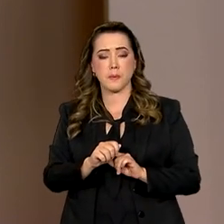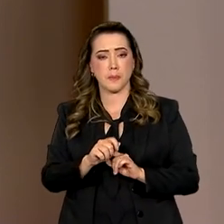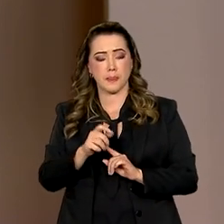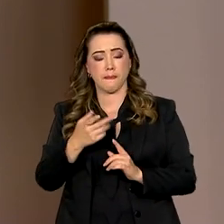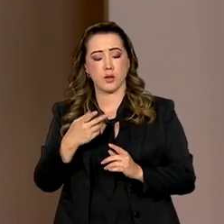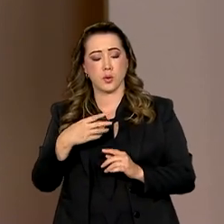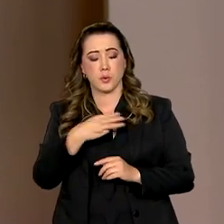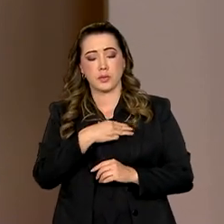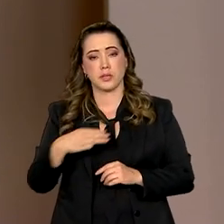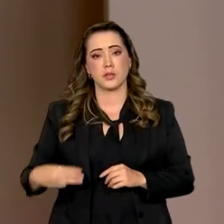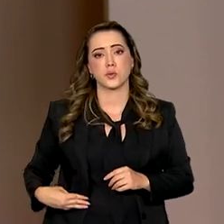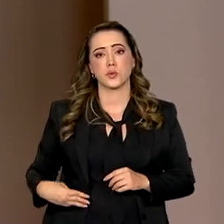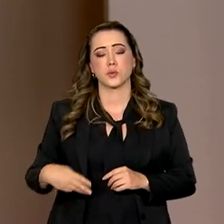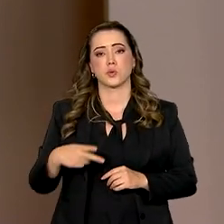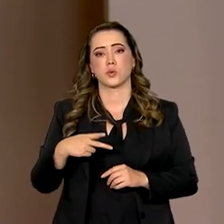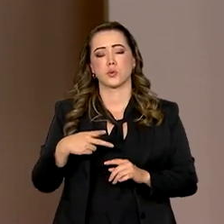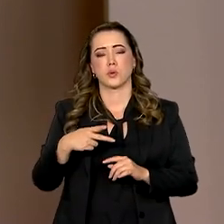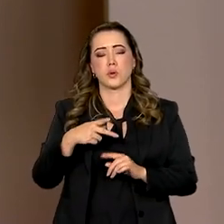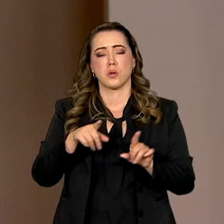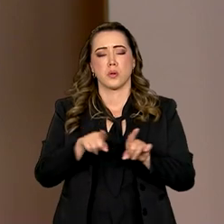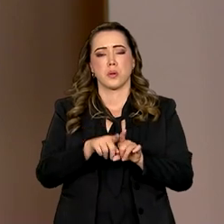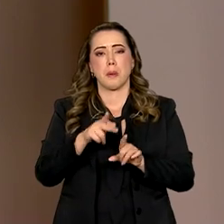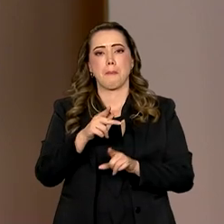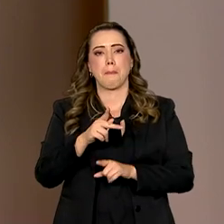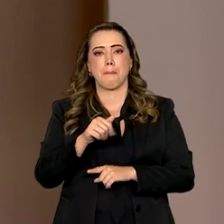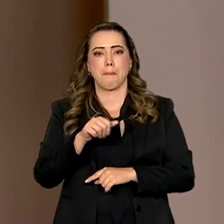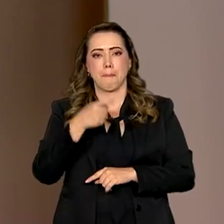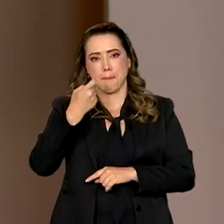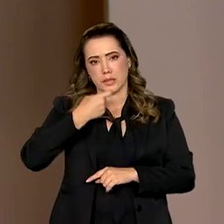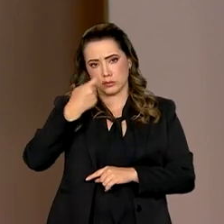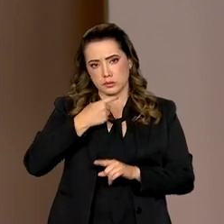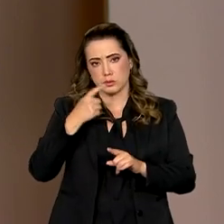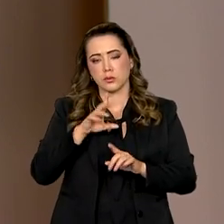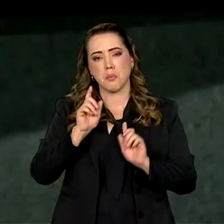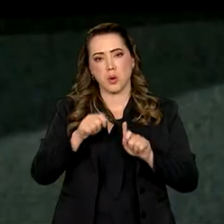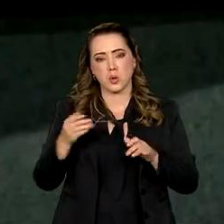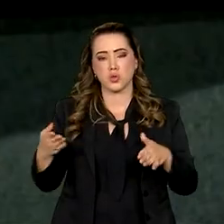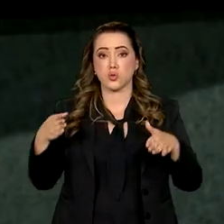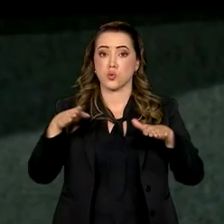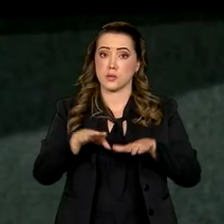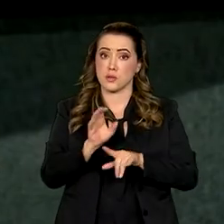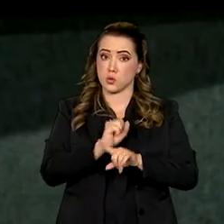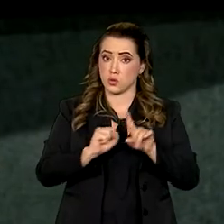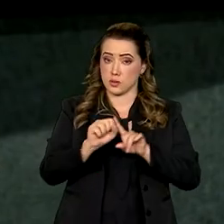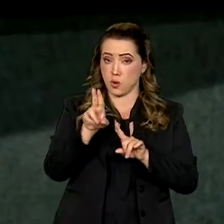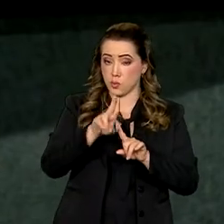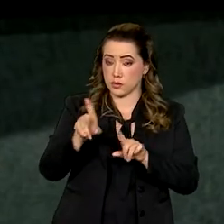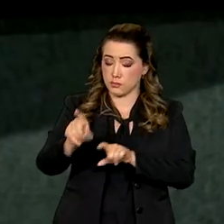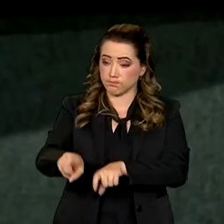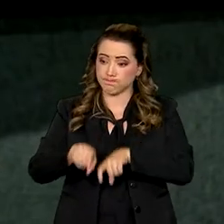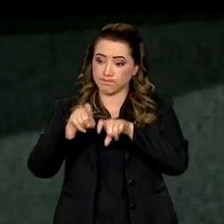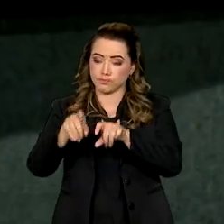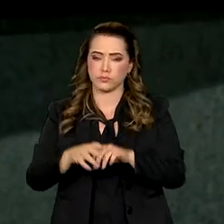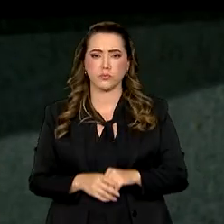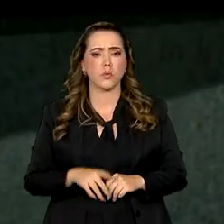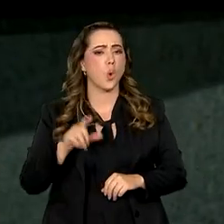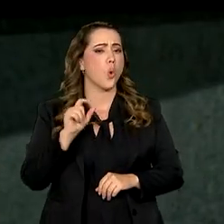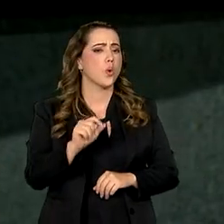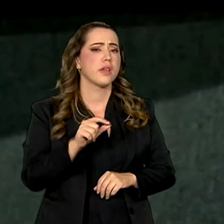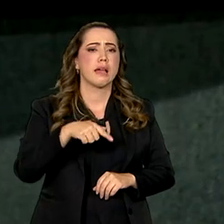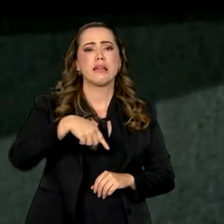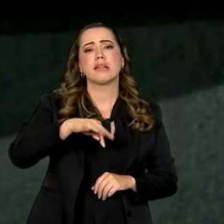Teixeira, uma oportunidade de inclusão social pela via produtiva. Eu acho que esses quintais